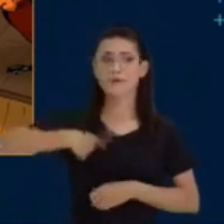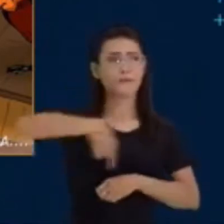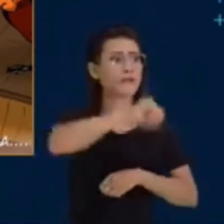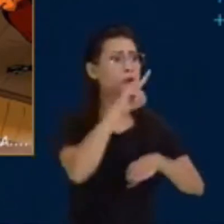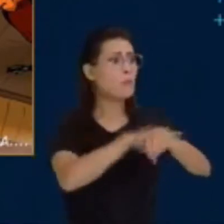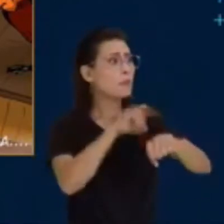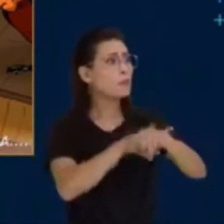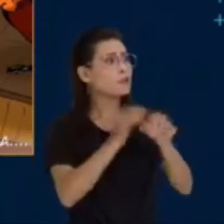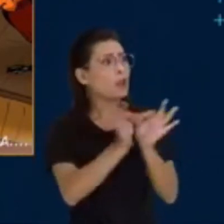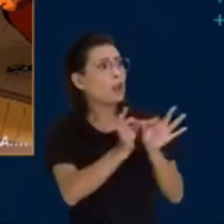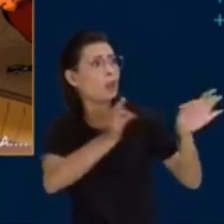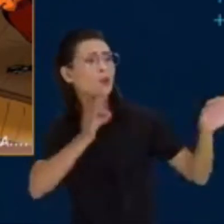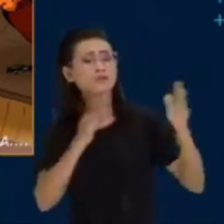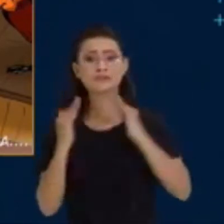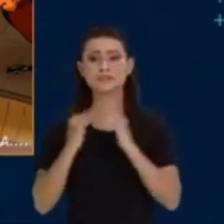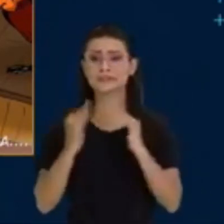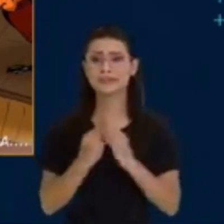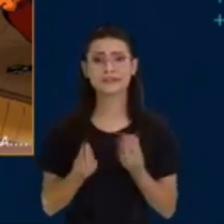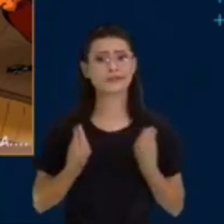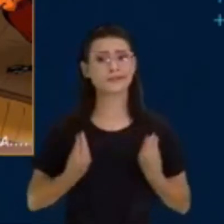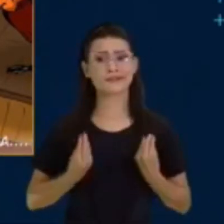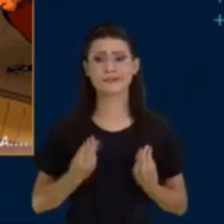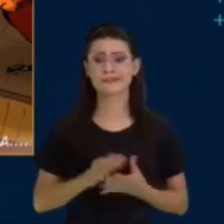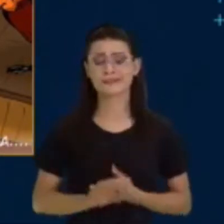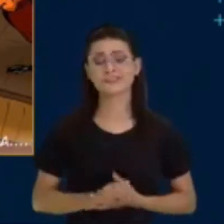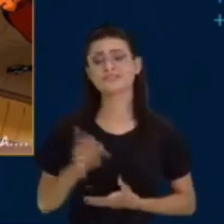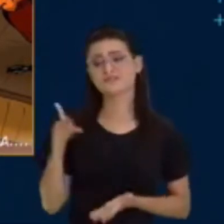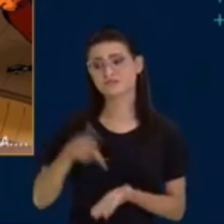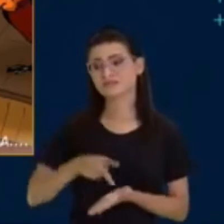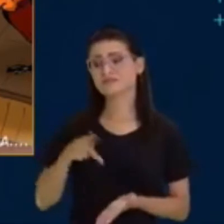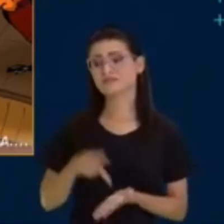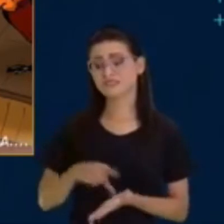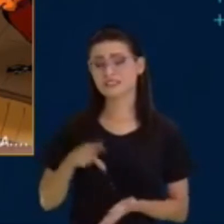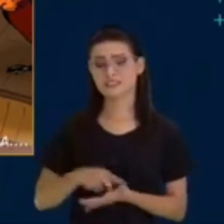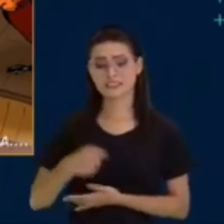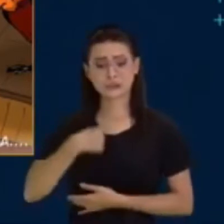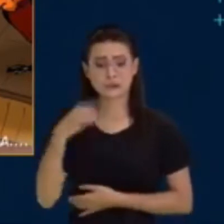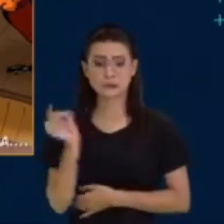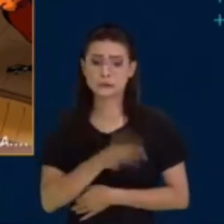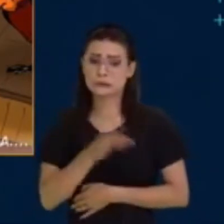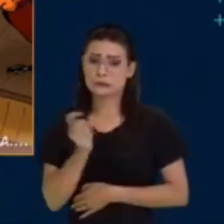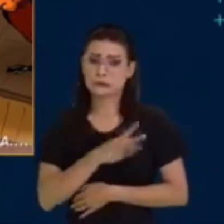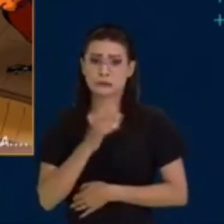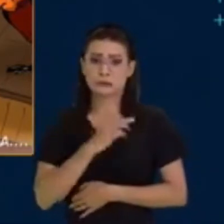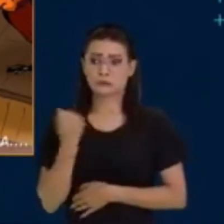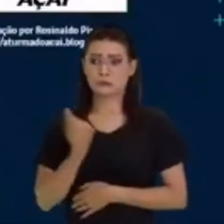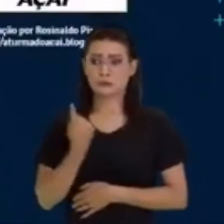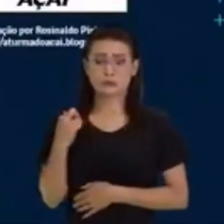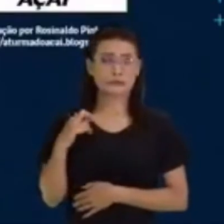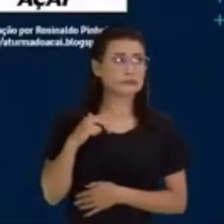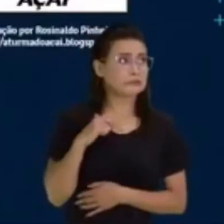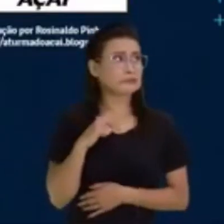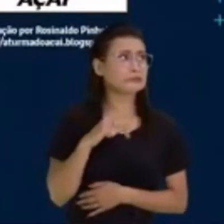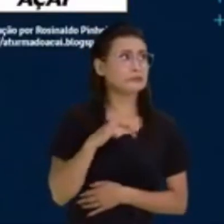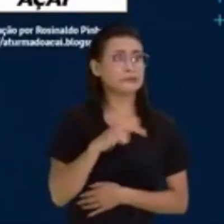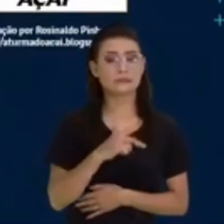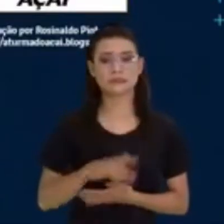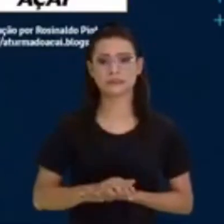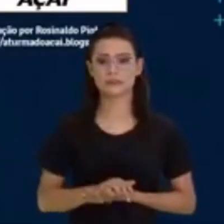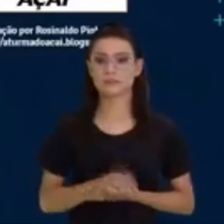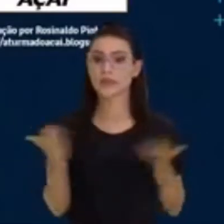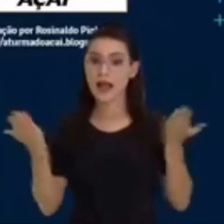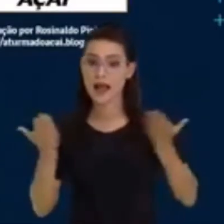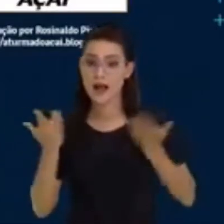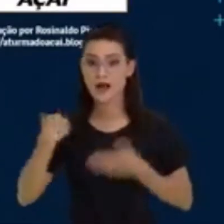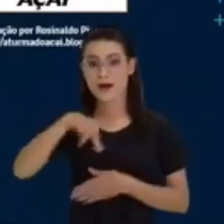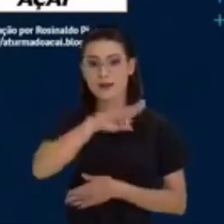bem longe de casa, né? Pior. Eu tenho medo de vir sozinha. Nós vamos conversar